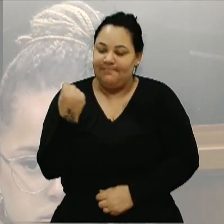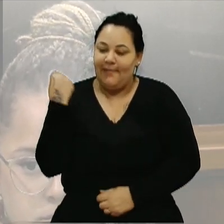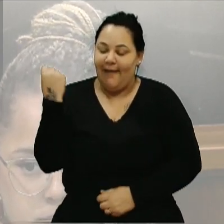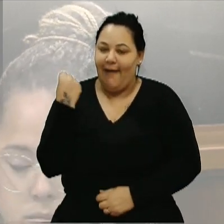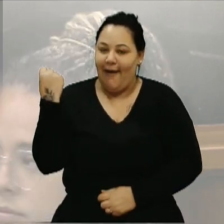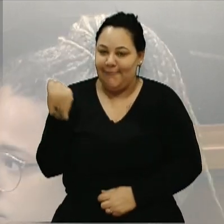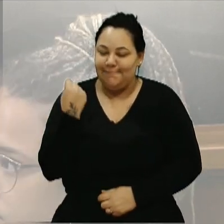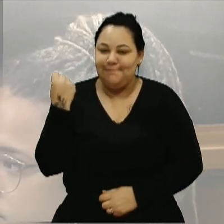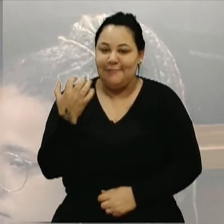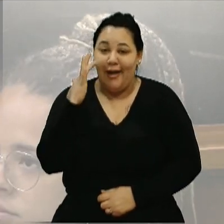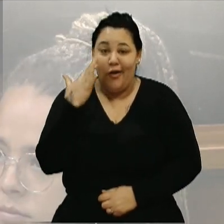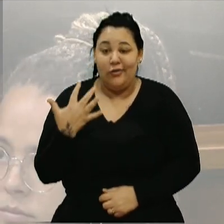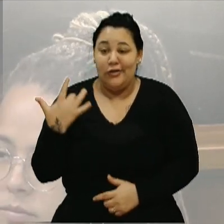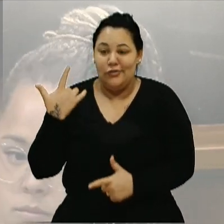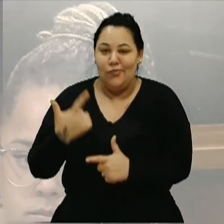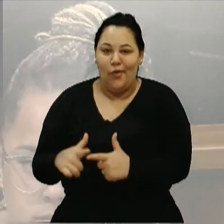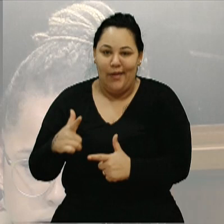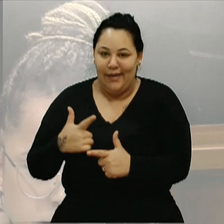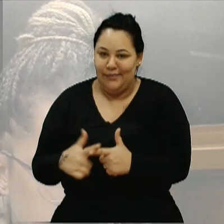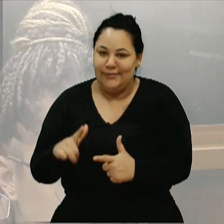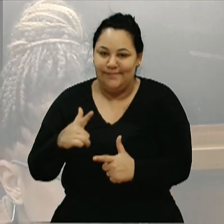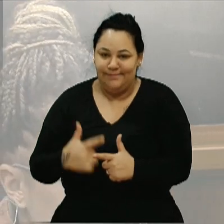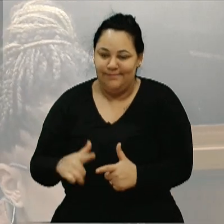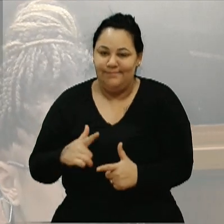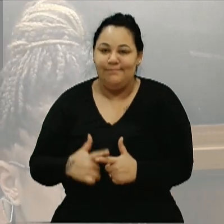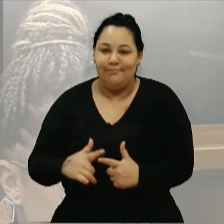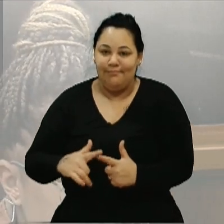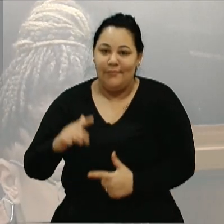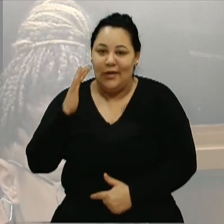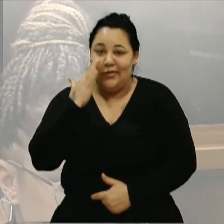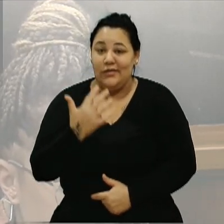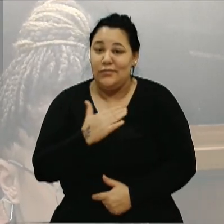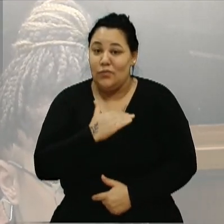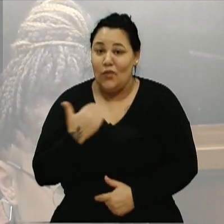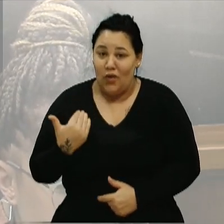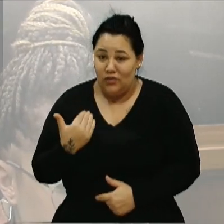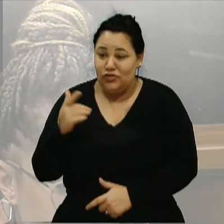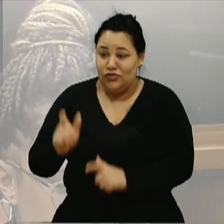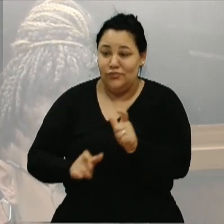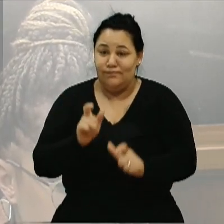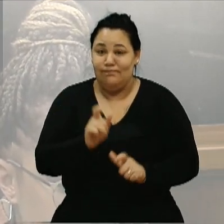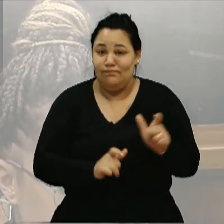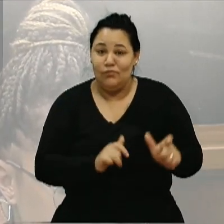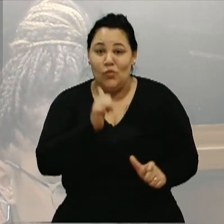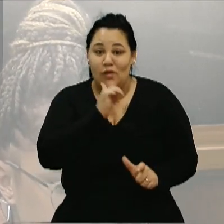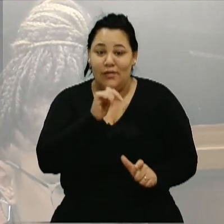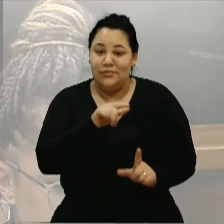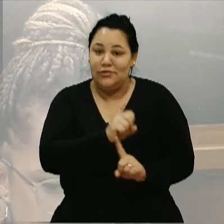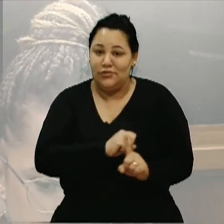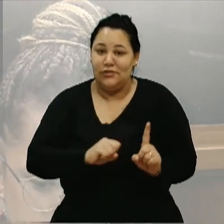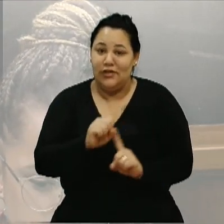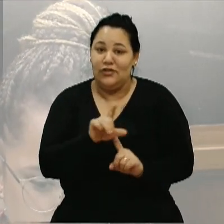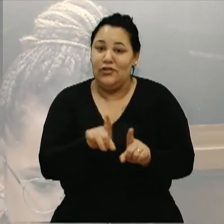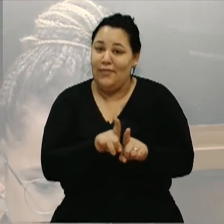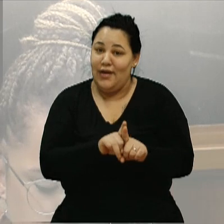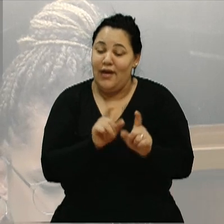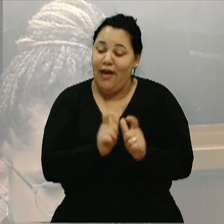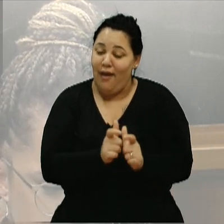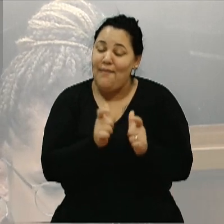problemas graves e vitimando uma parcela muito grande de pessoas da nossa sociedade. E a maioria